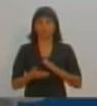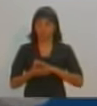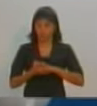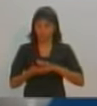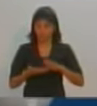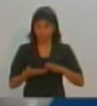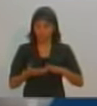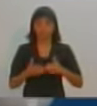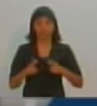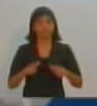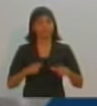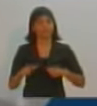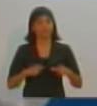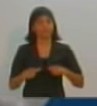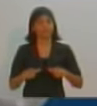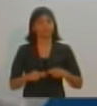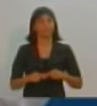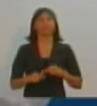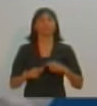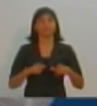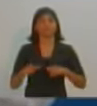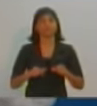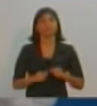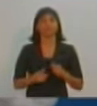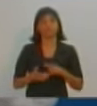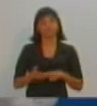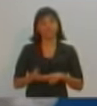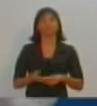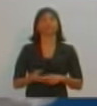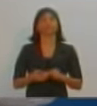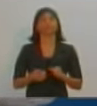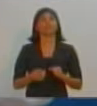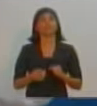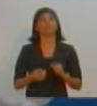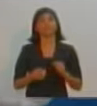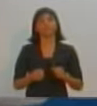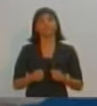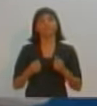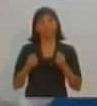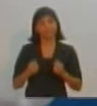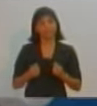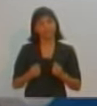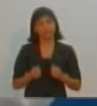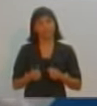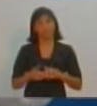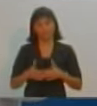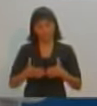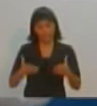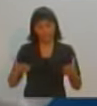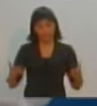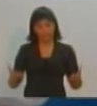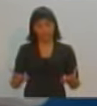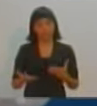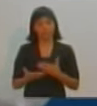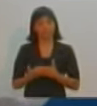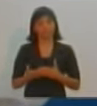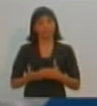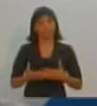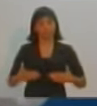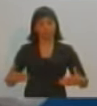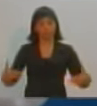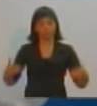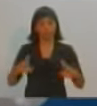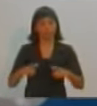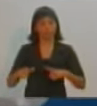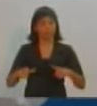situação dos aposentados, que estão agora com risco de perder o ticket, e garantindo uma mesa de negociação constante com todos os